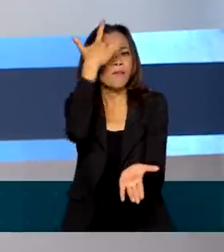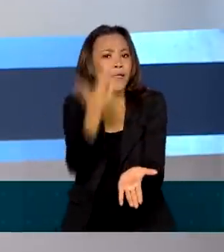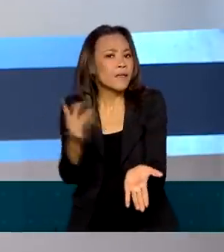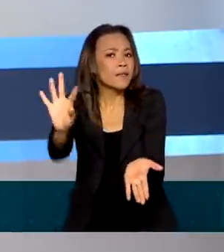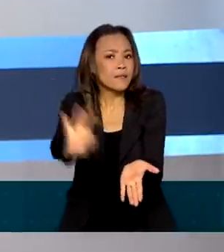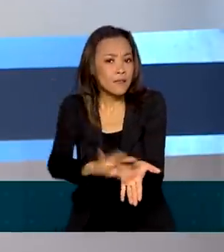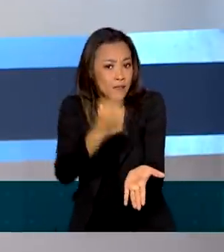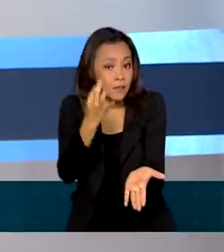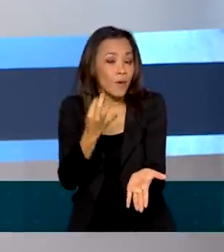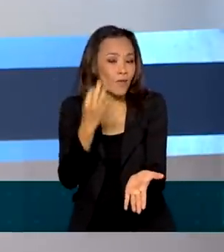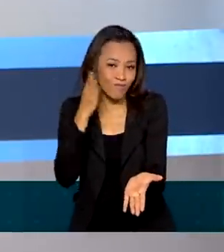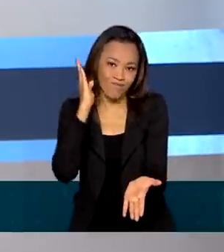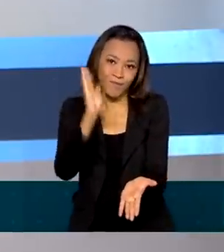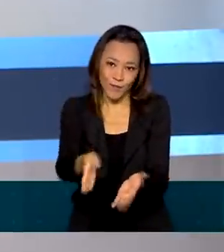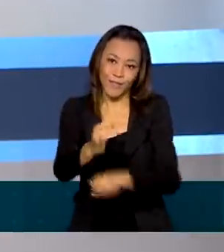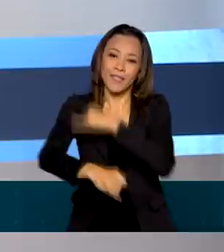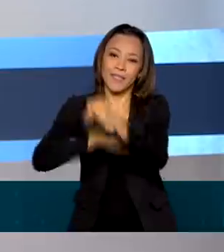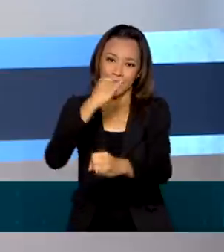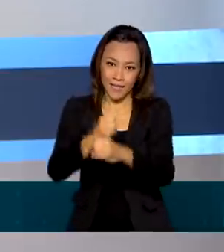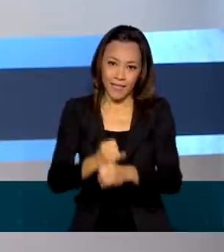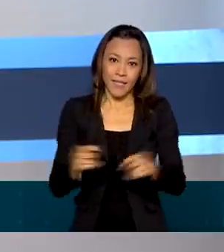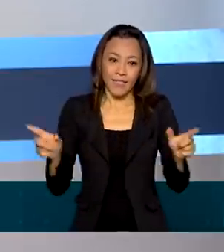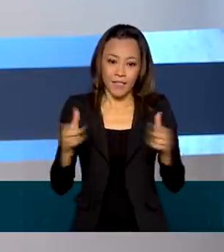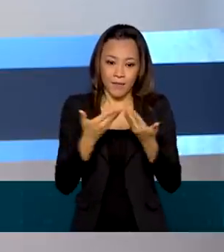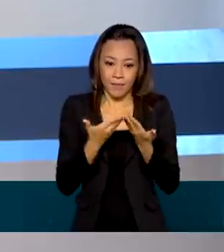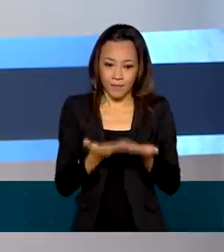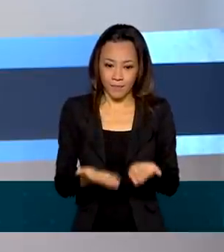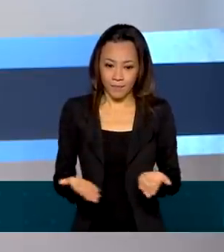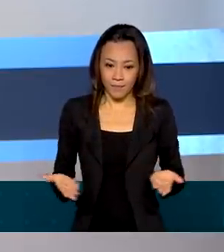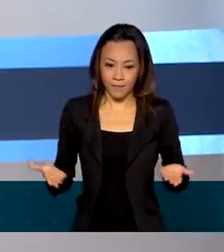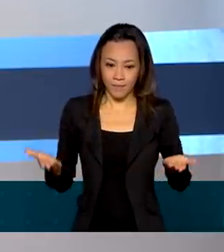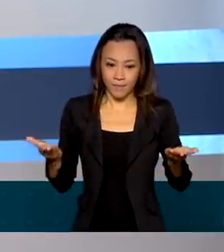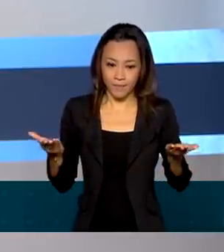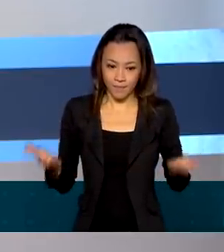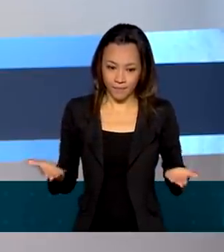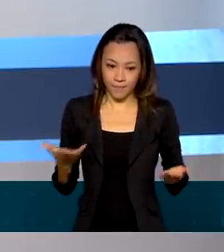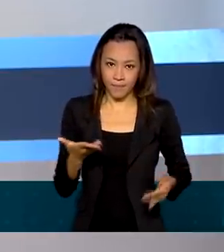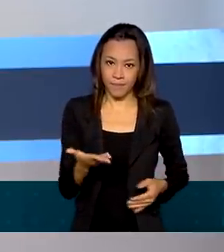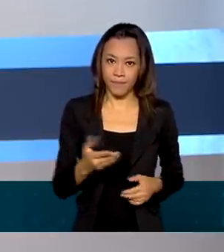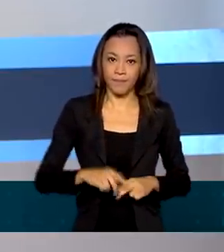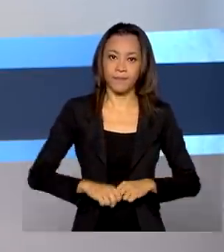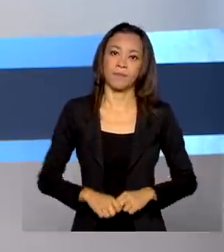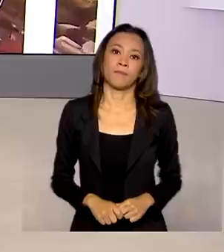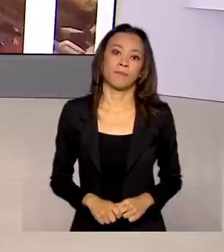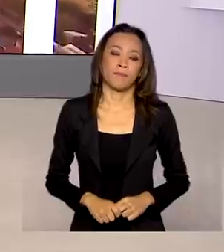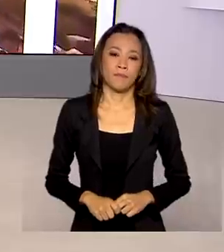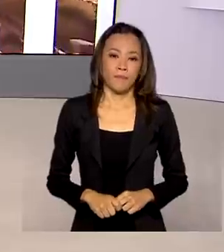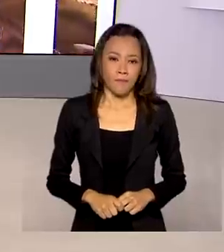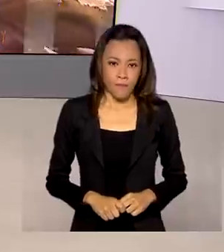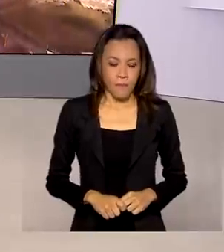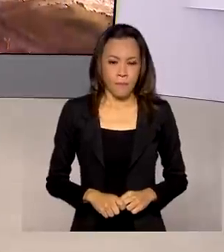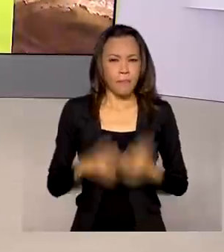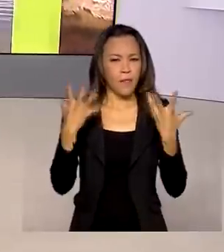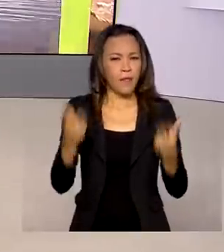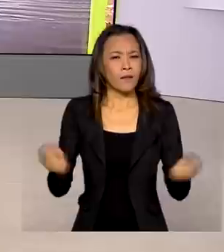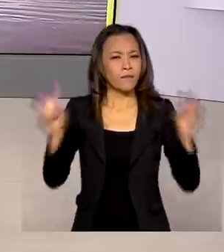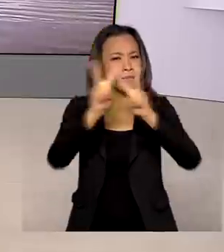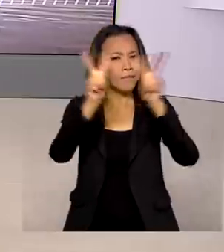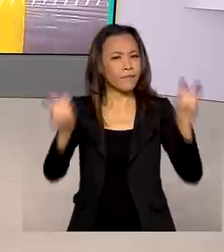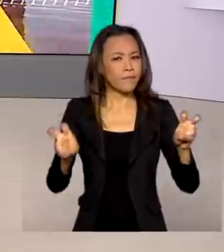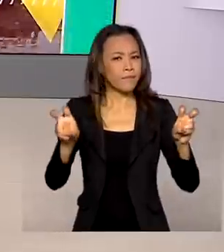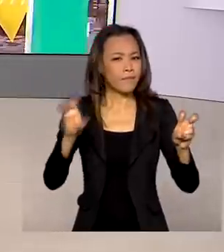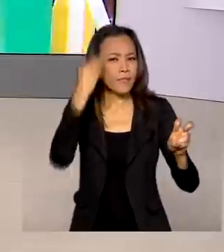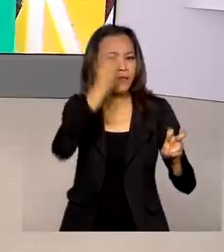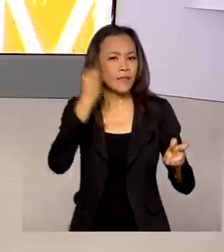exclusivamente pela internet em prouniportal.mec.gov.br. Vamos falar agora de